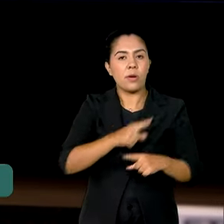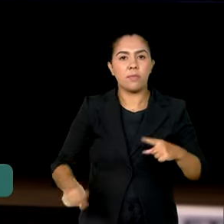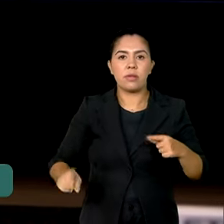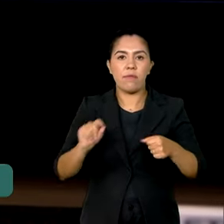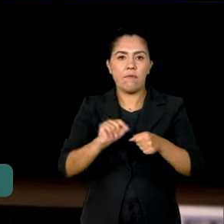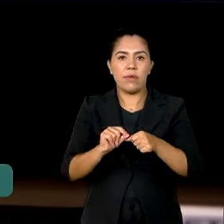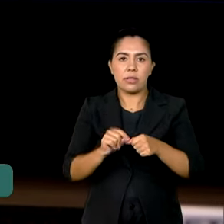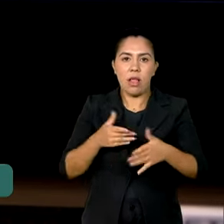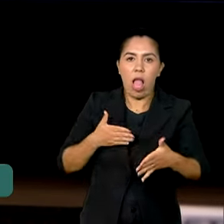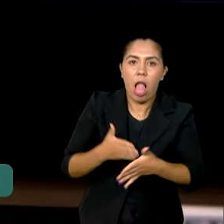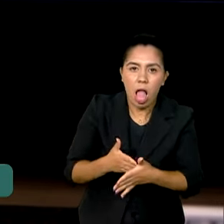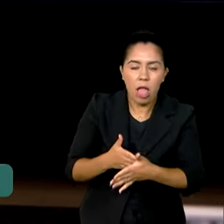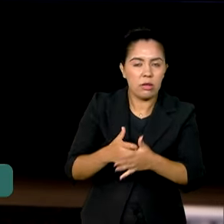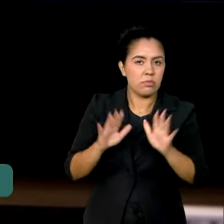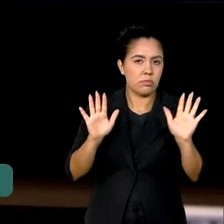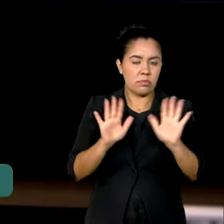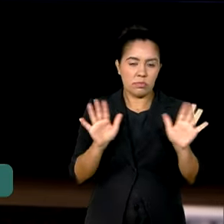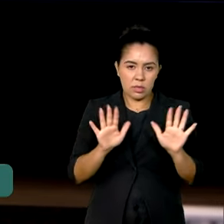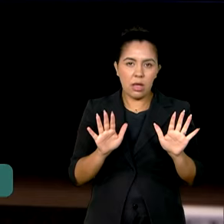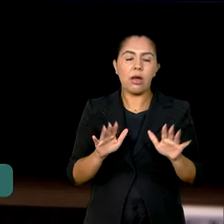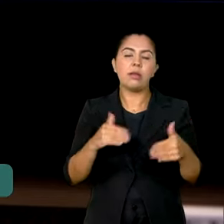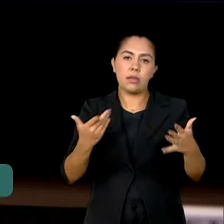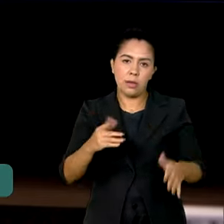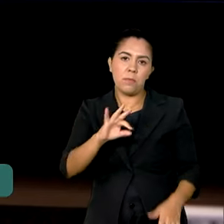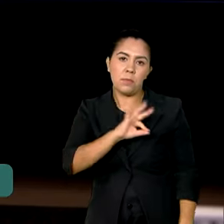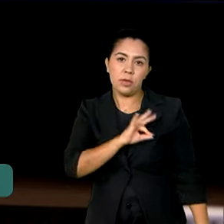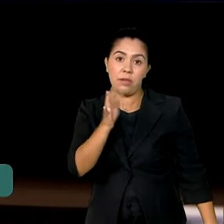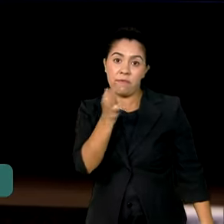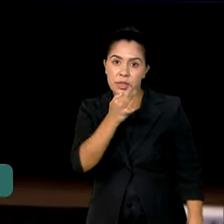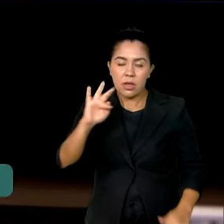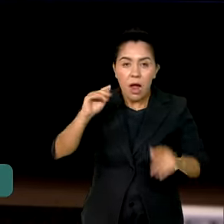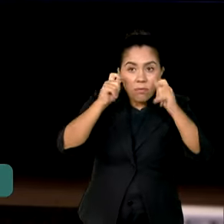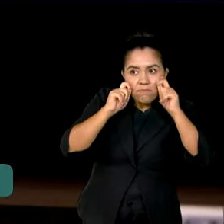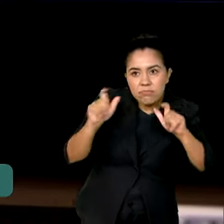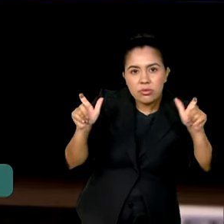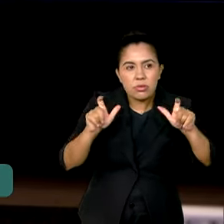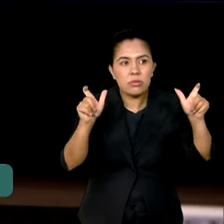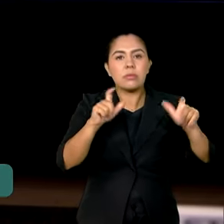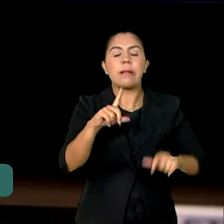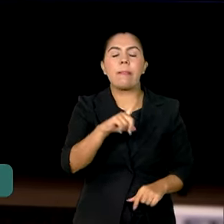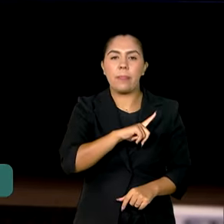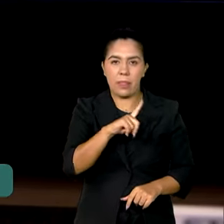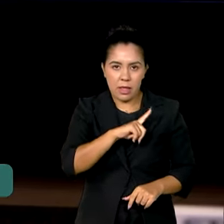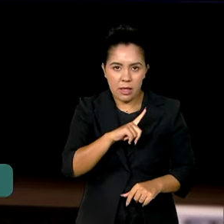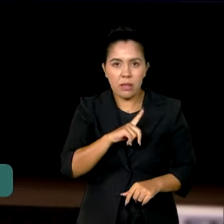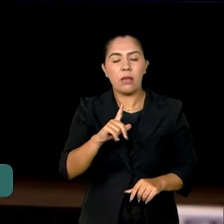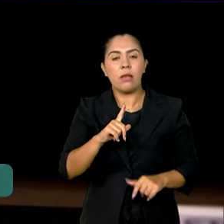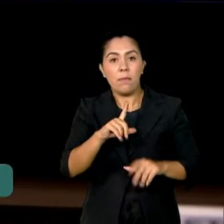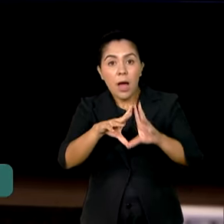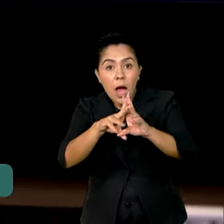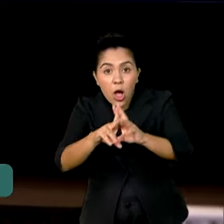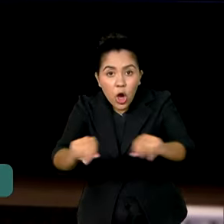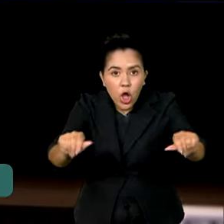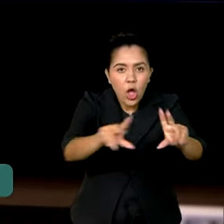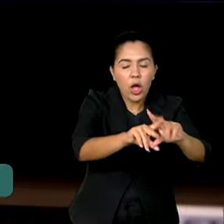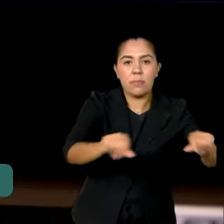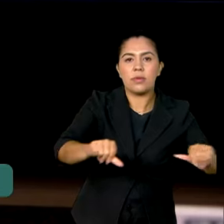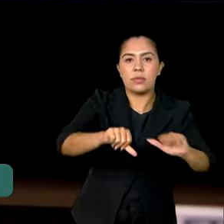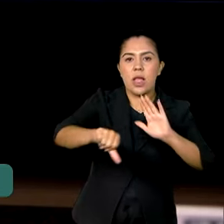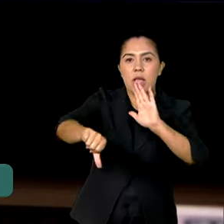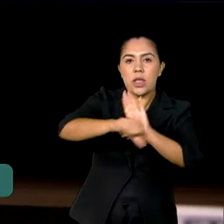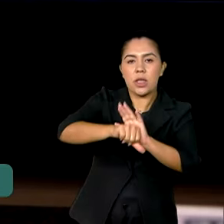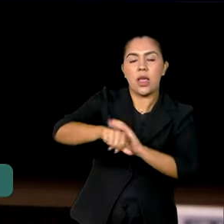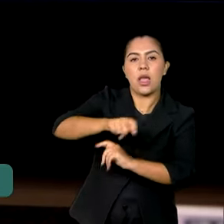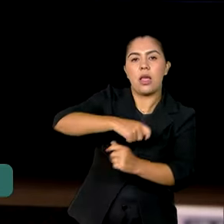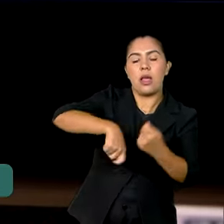bloqueio. Não bastasse isso, a Polícia Federal está muito atenta para combater os crimes eleitorais,